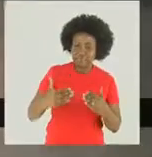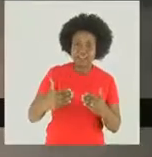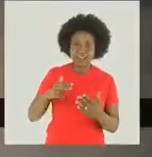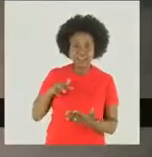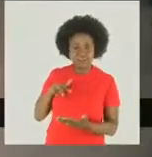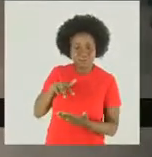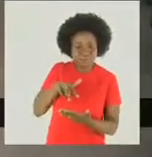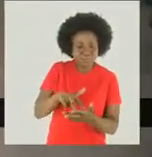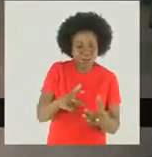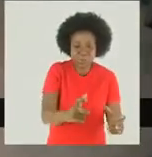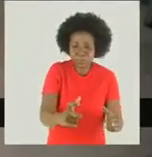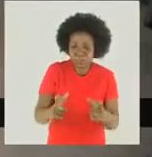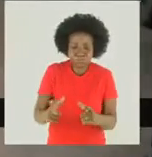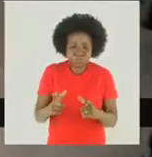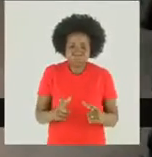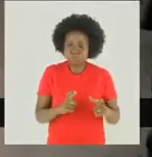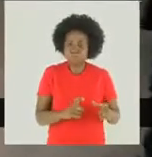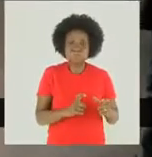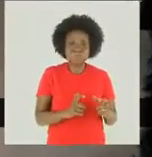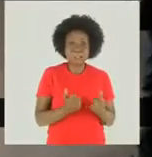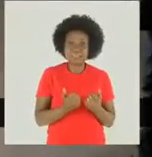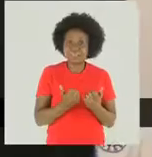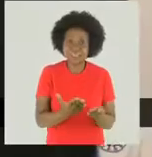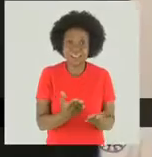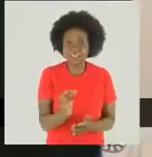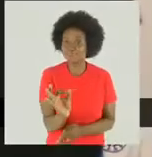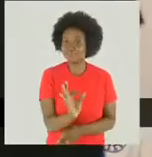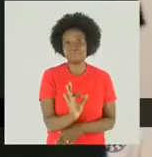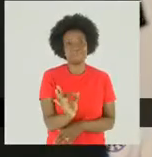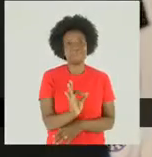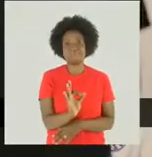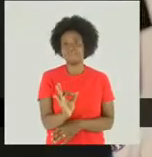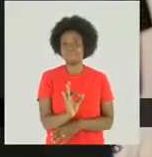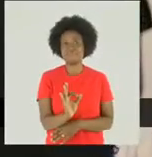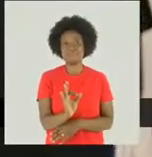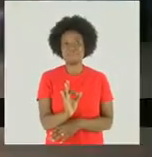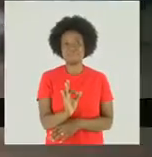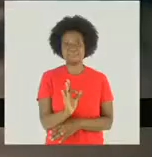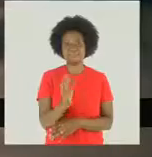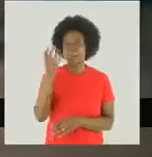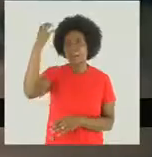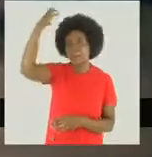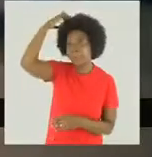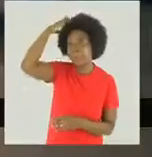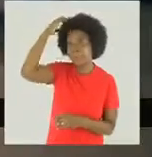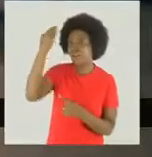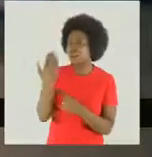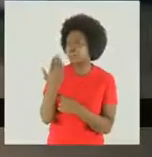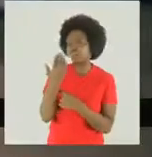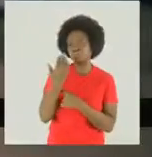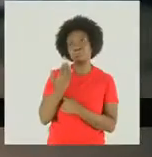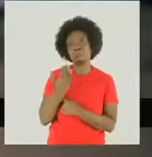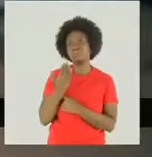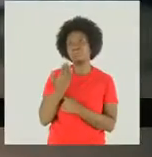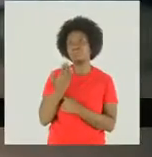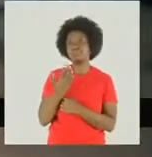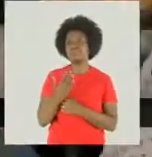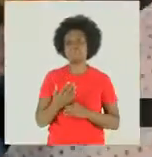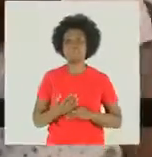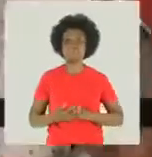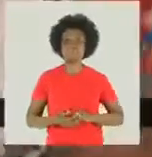fala que ninguém dá. Bené, ajude os nossos corpos.